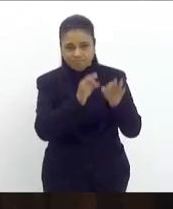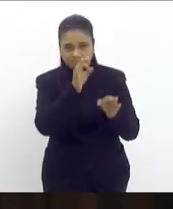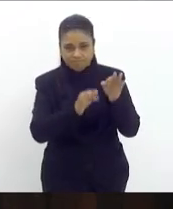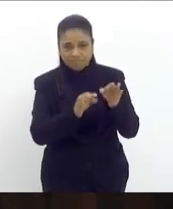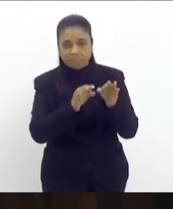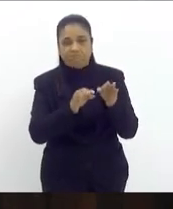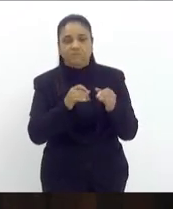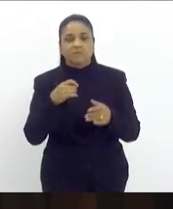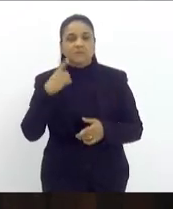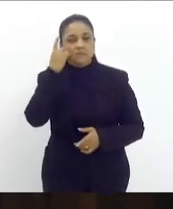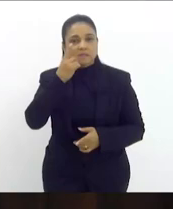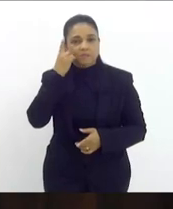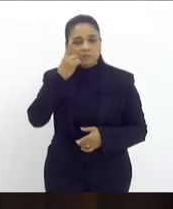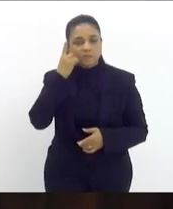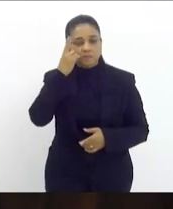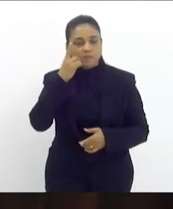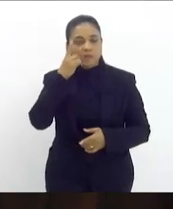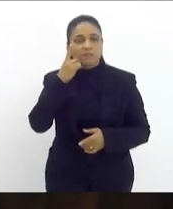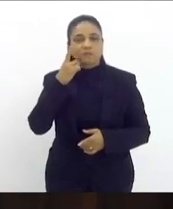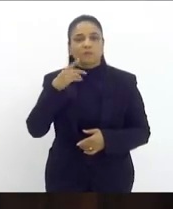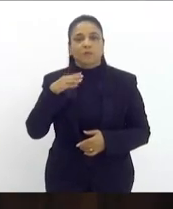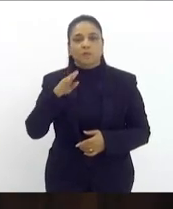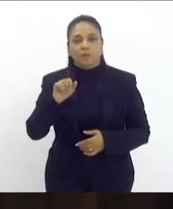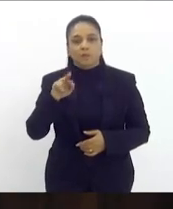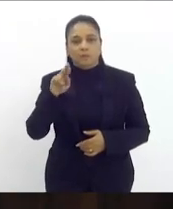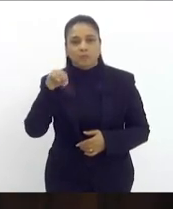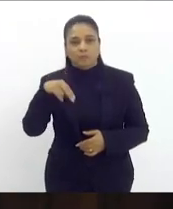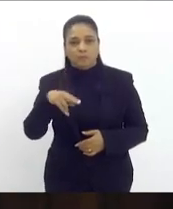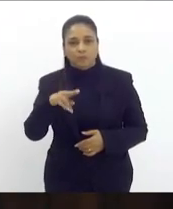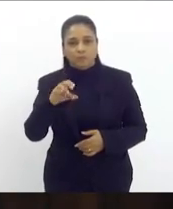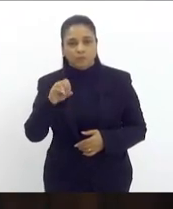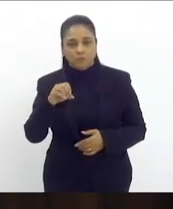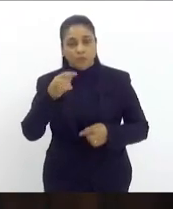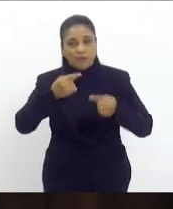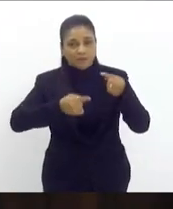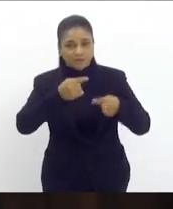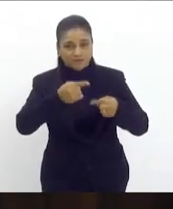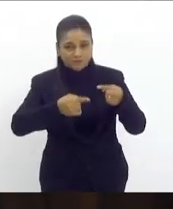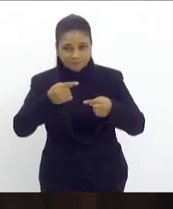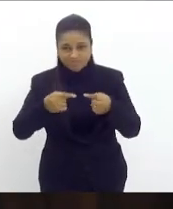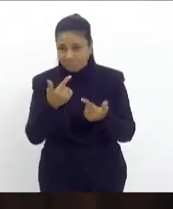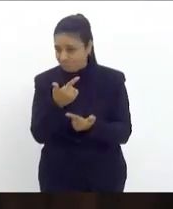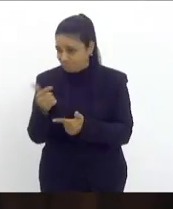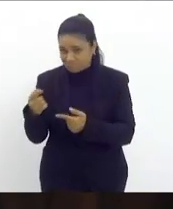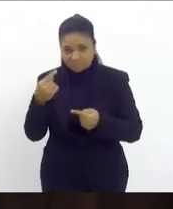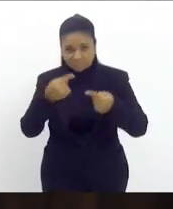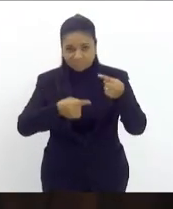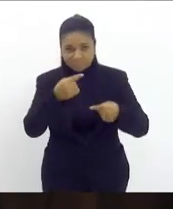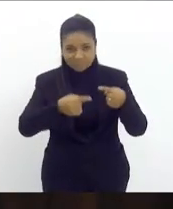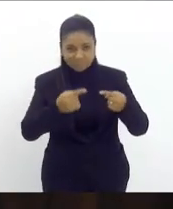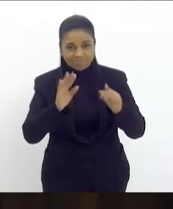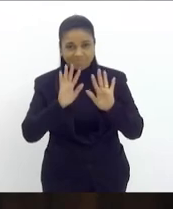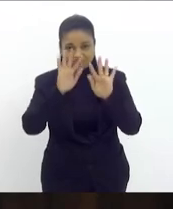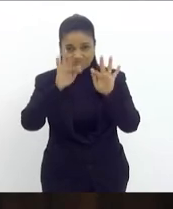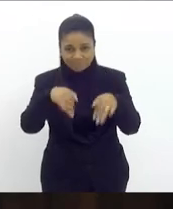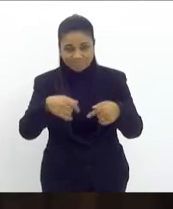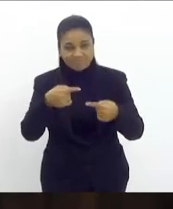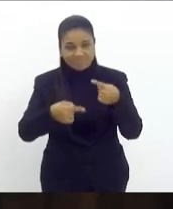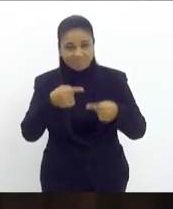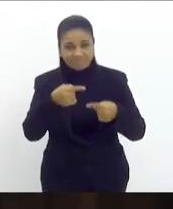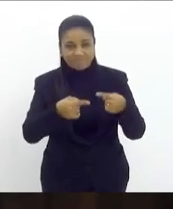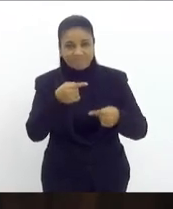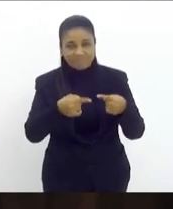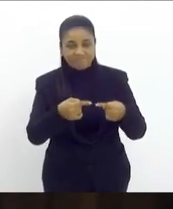deputado Bruno Dauaire. Em discussão. Não havendo quem queria discutir encerrado a discussão.